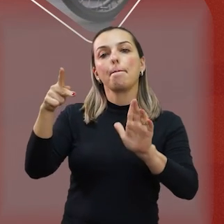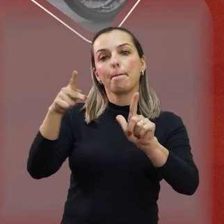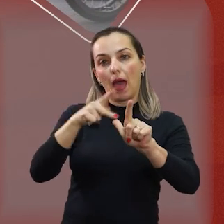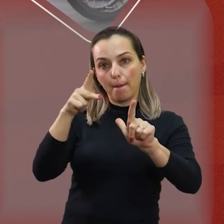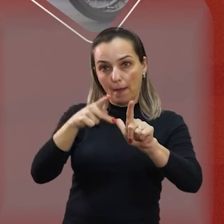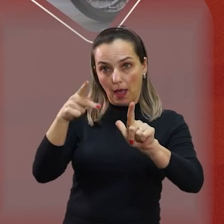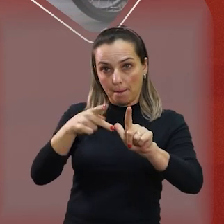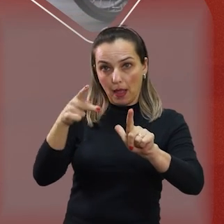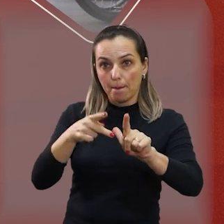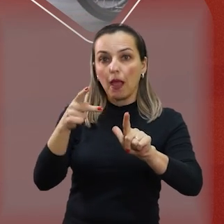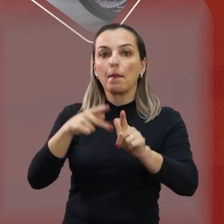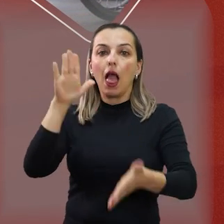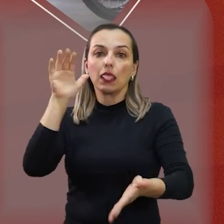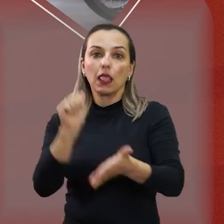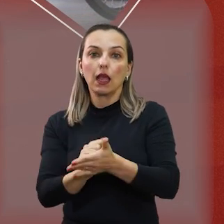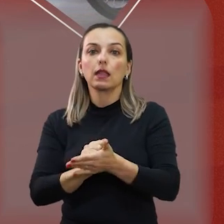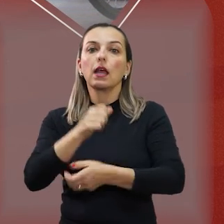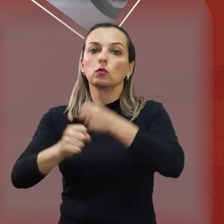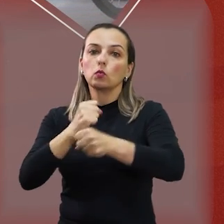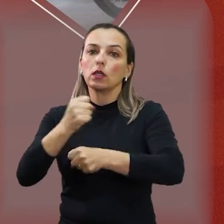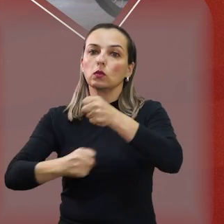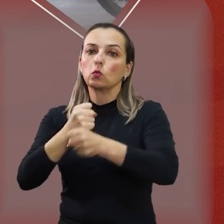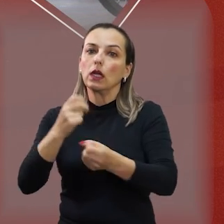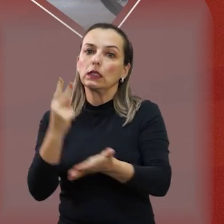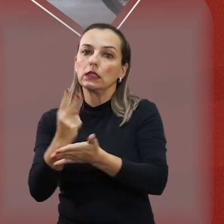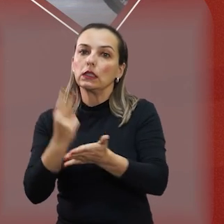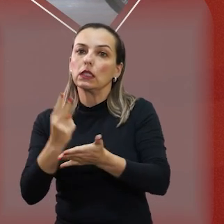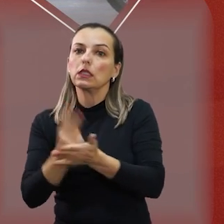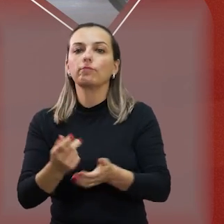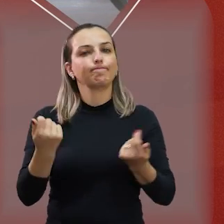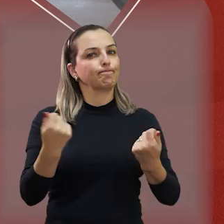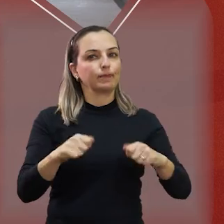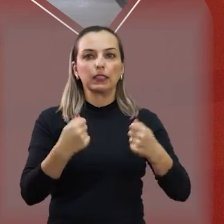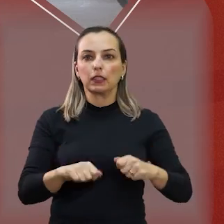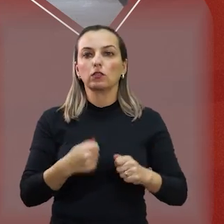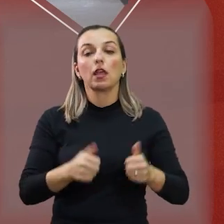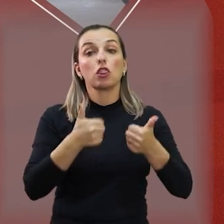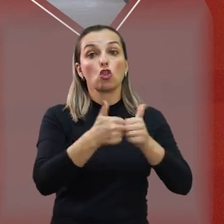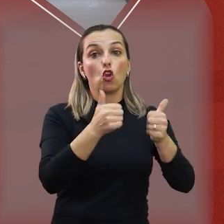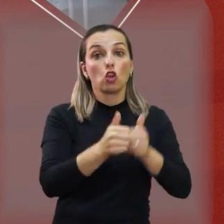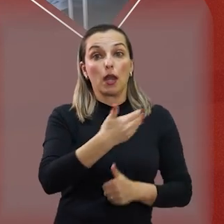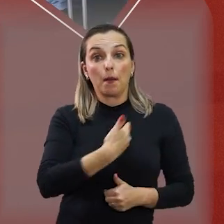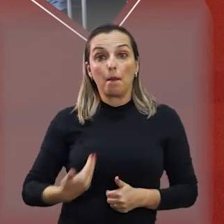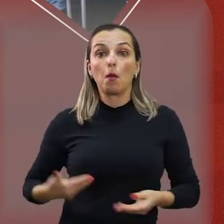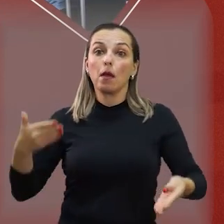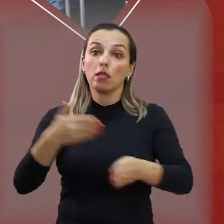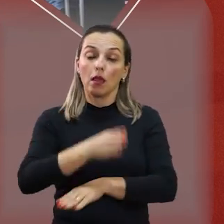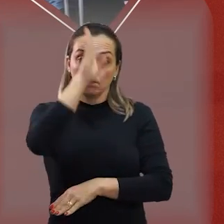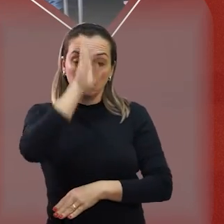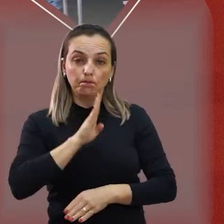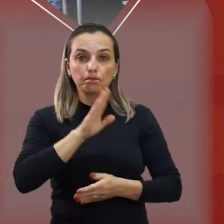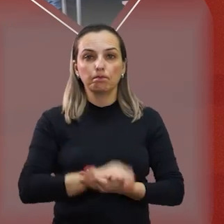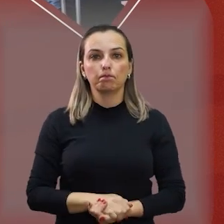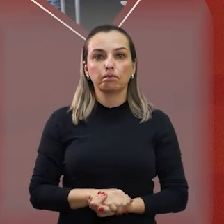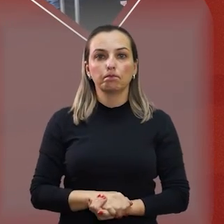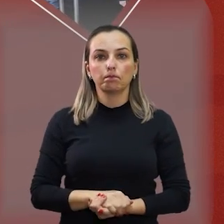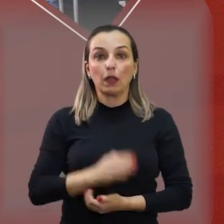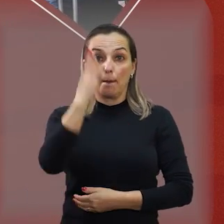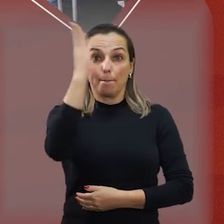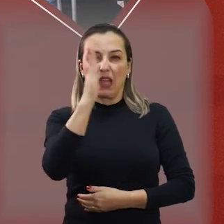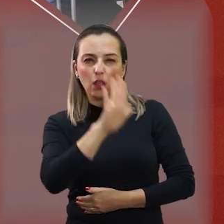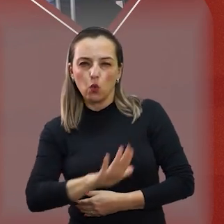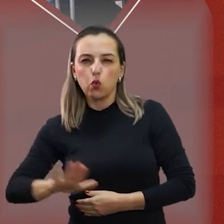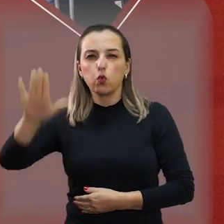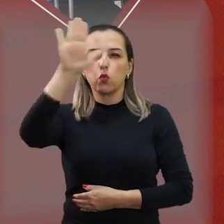recadastramento anual para terem direito ao passe livre no transporte público. E em todo o território nacional,